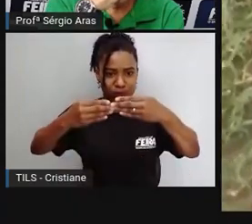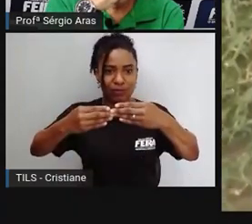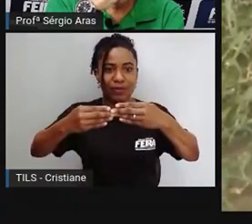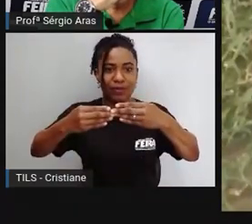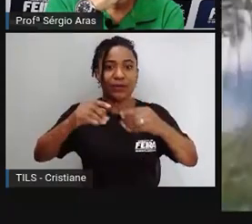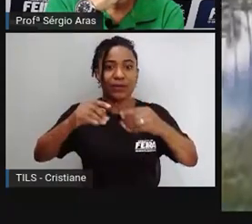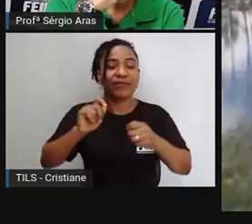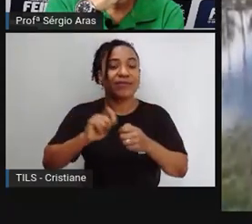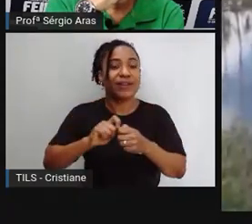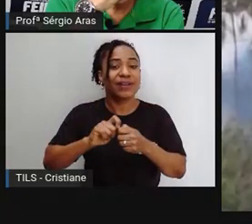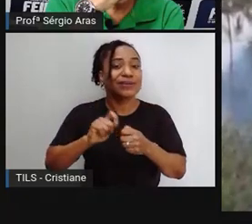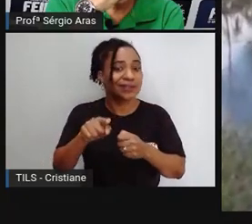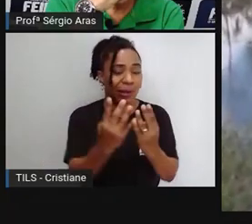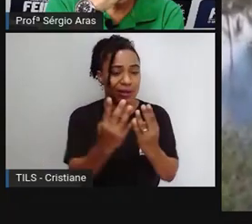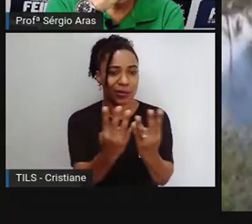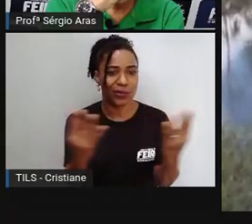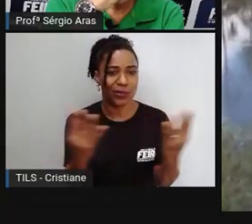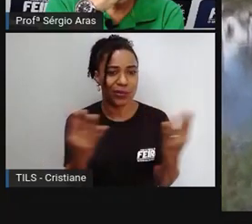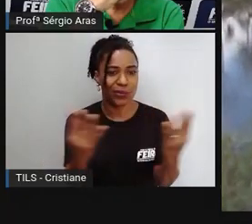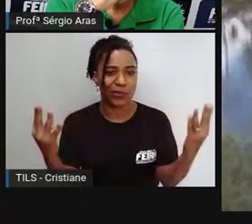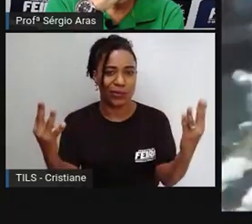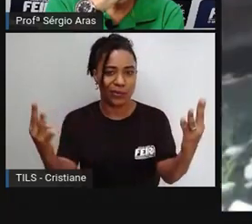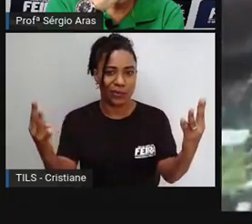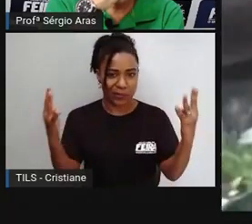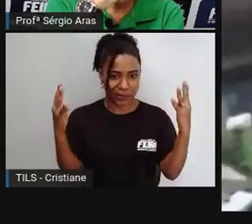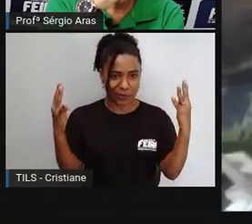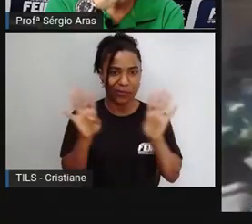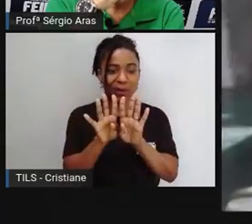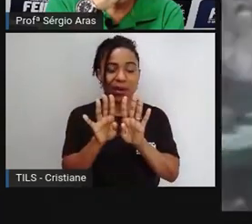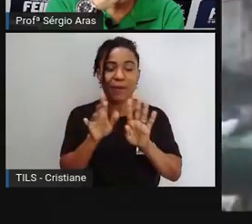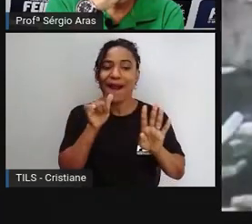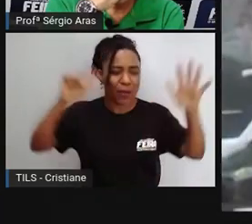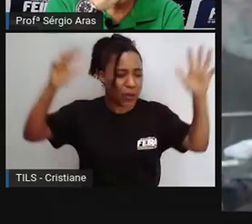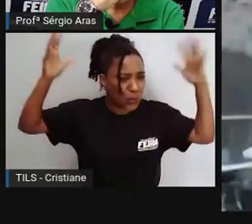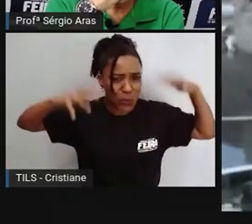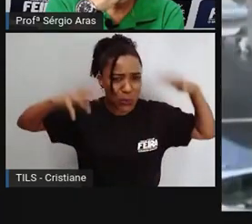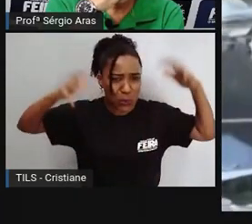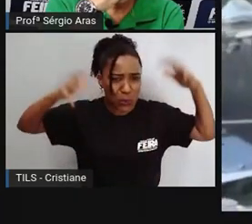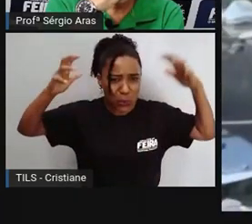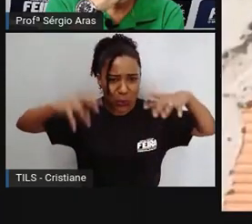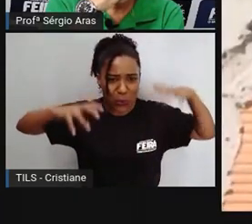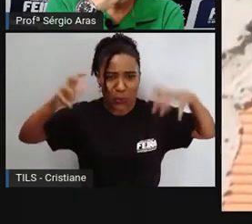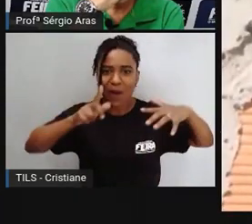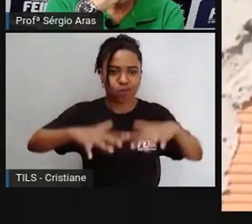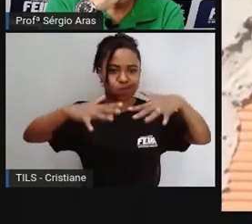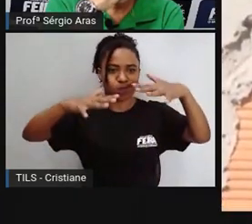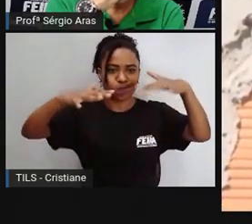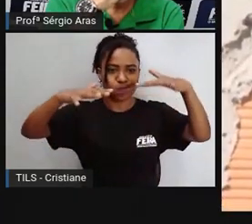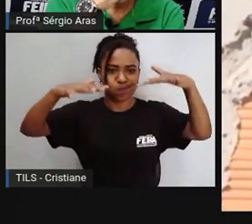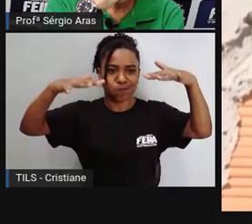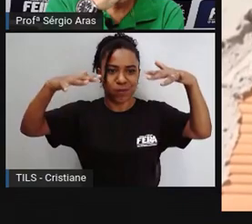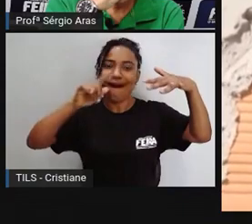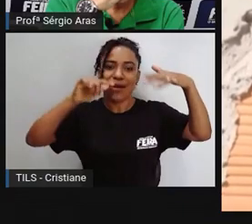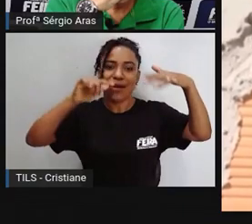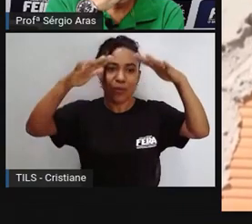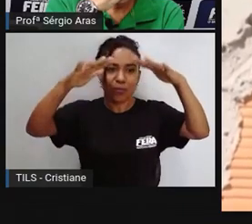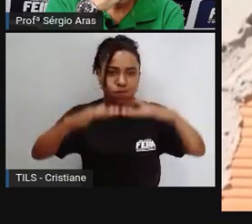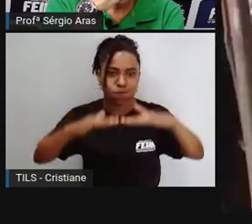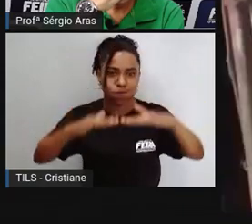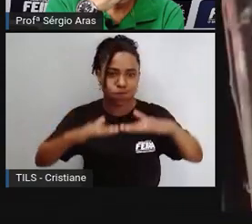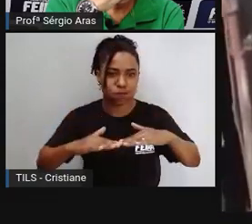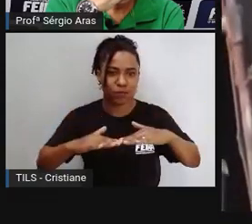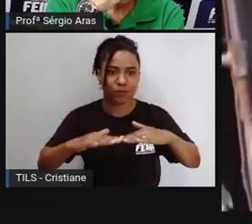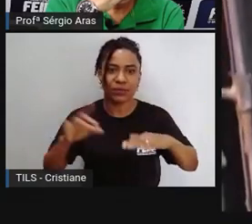na porta de casa mas quando chove não tem jeito a água invade e demora a secar a água vai por baixo do chão e vai